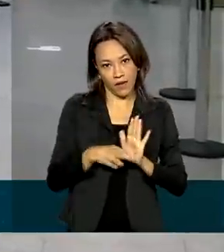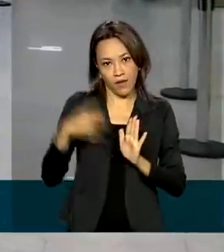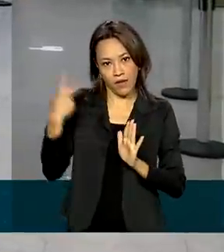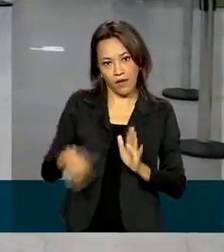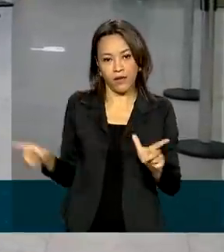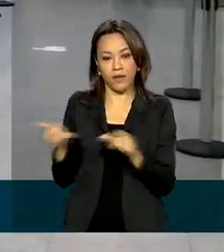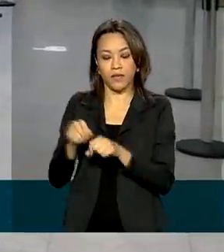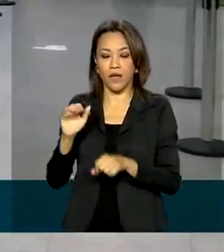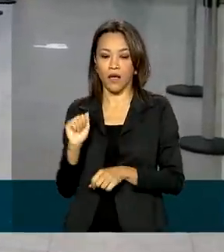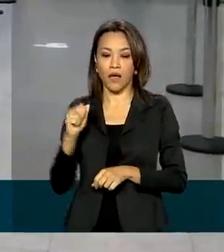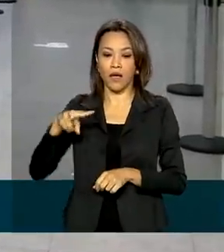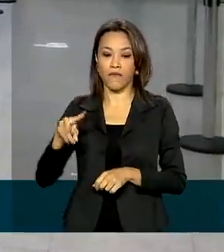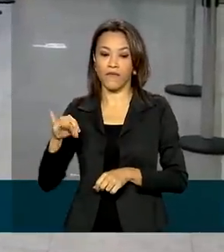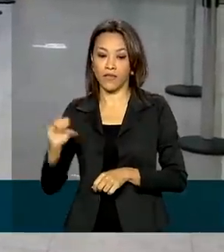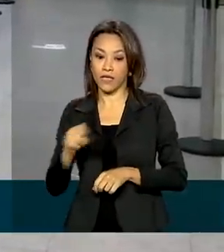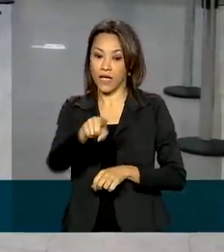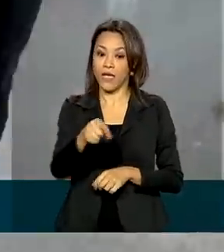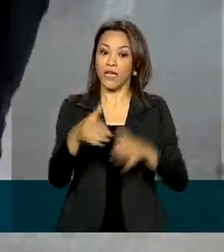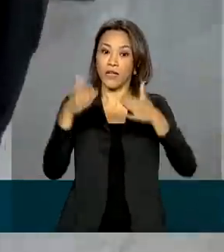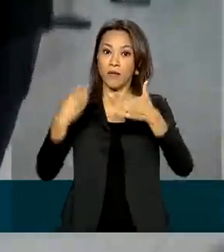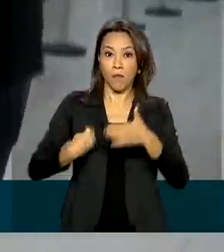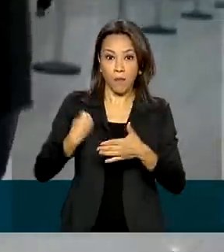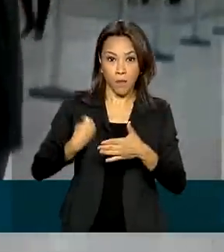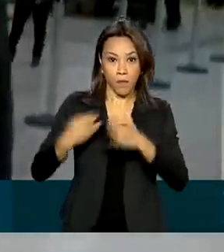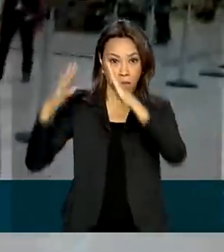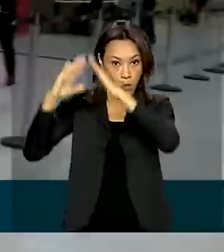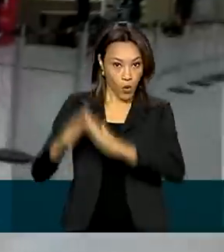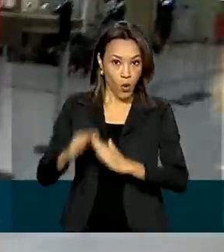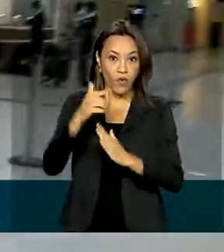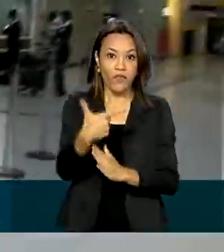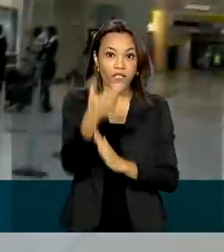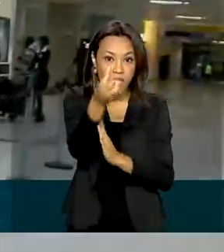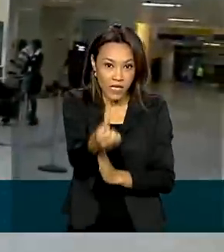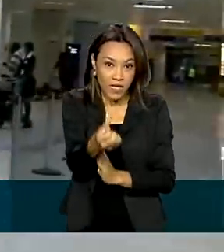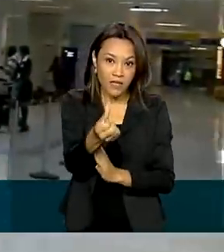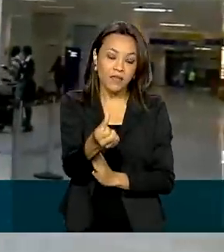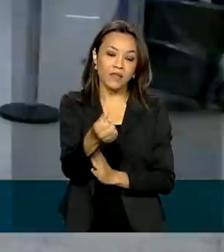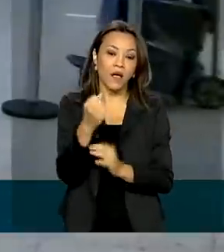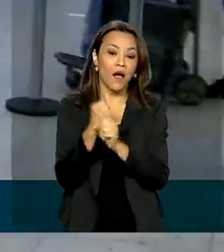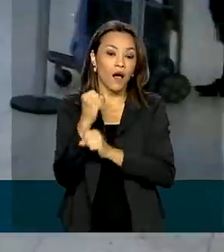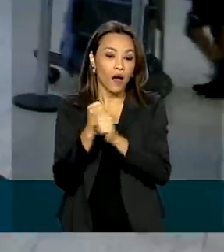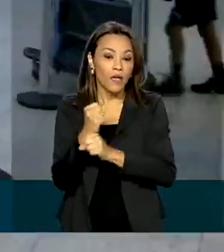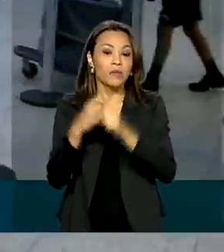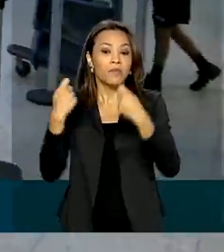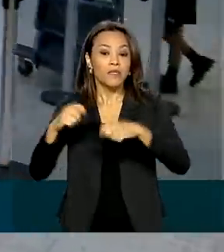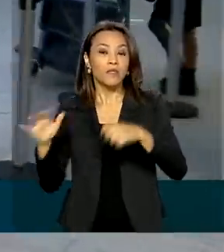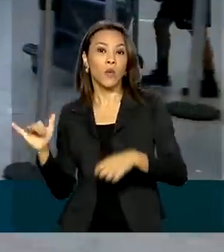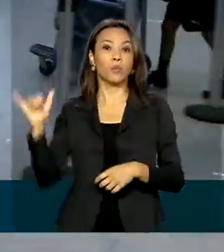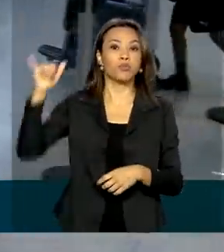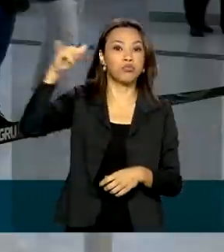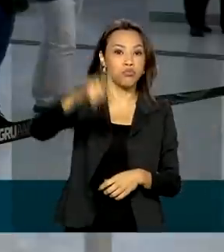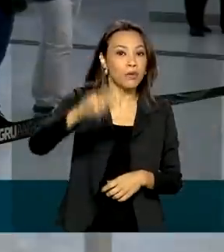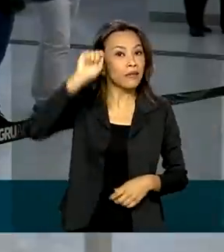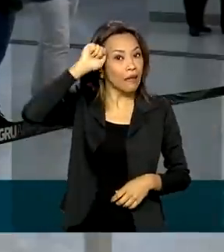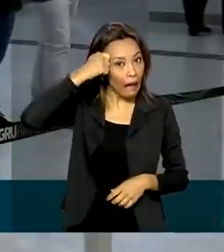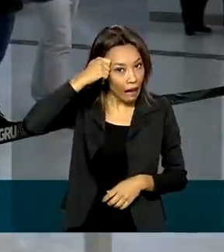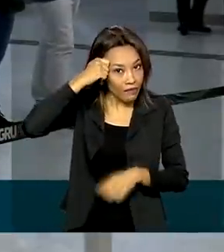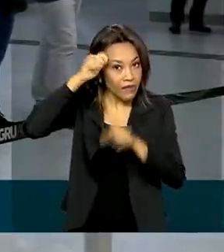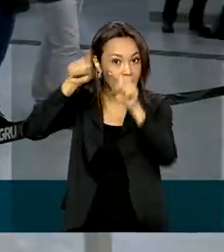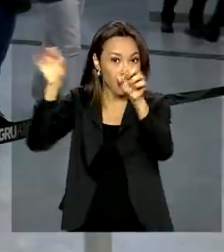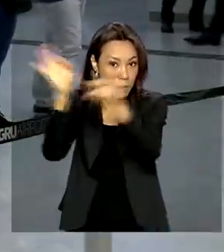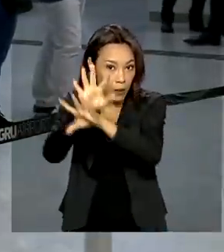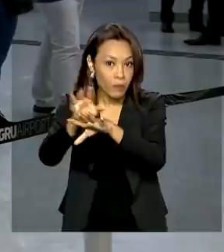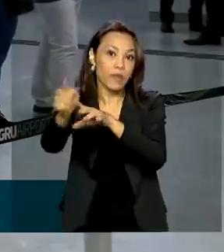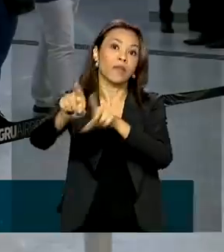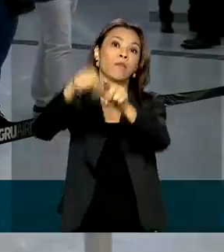Ricardo viveu no Reino Unido por 26 anos. Para voltar ao Brasil, teve que fazer escala em Joanesburgo, na África do Sul. Graças a